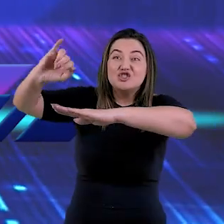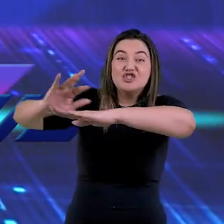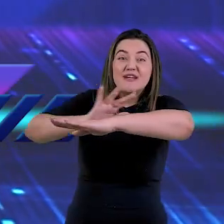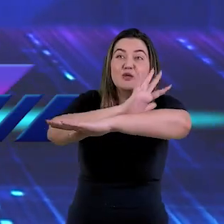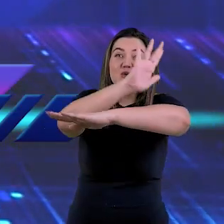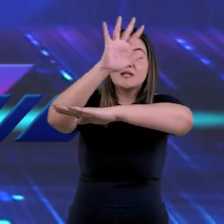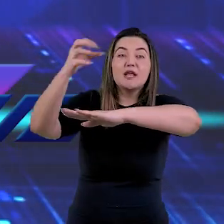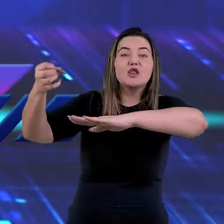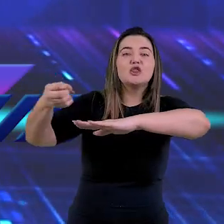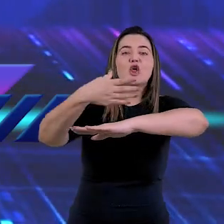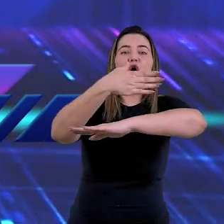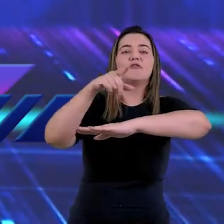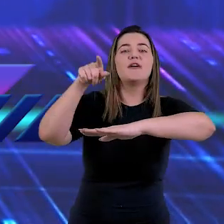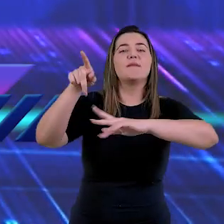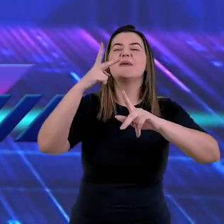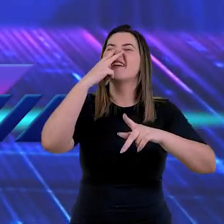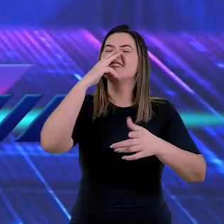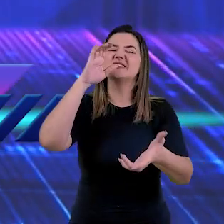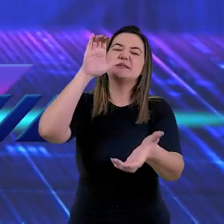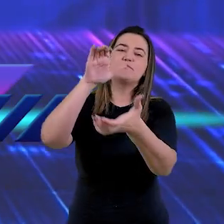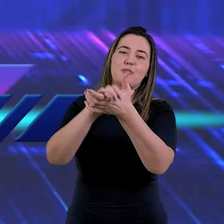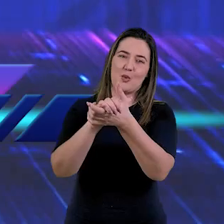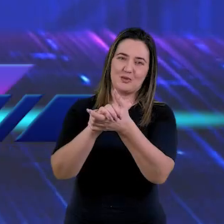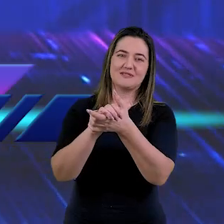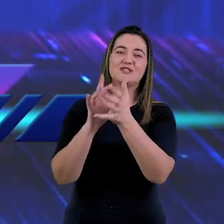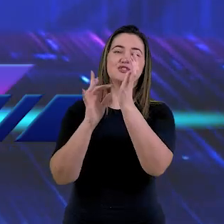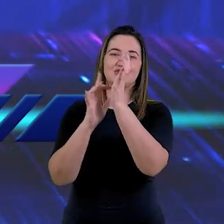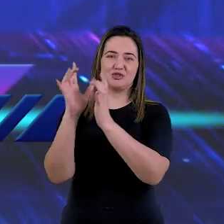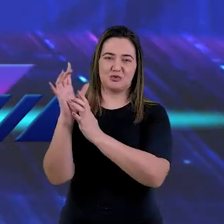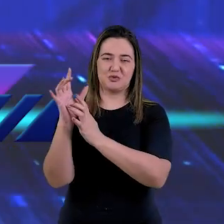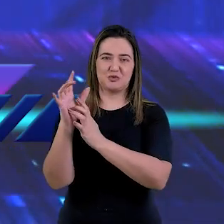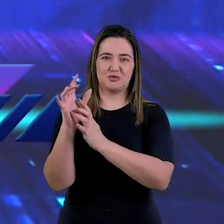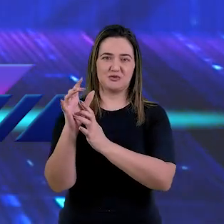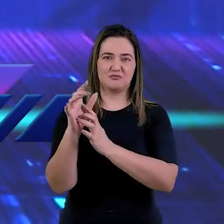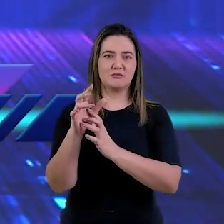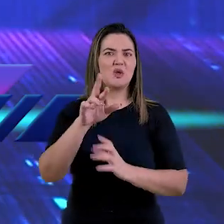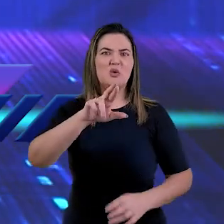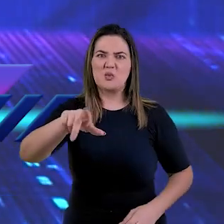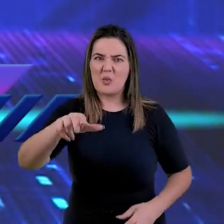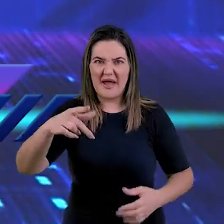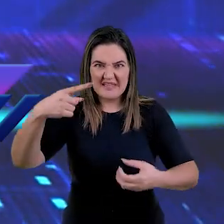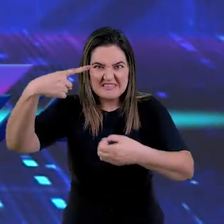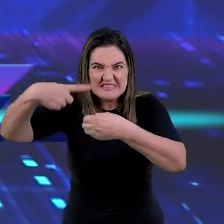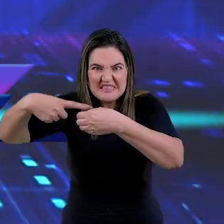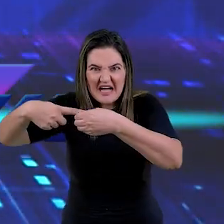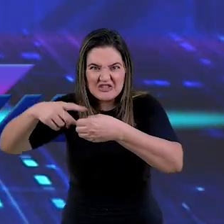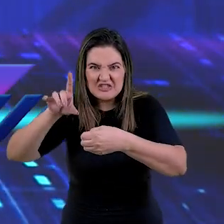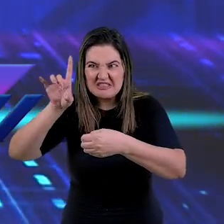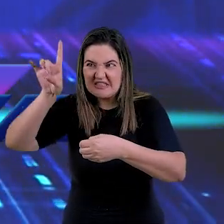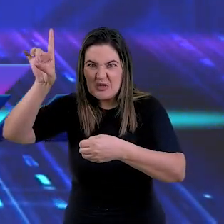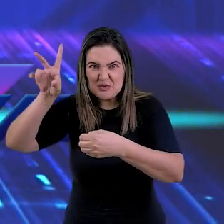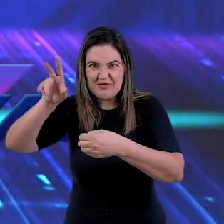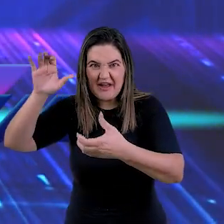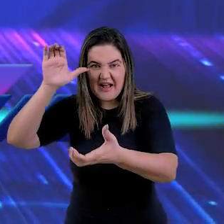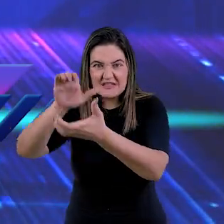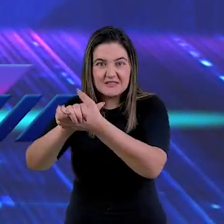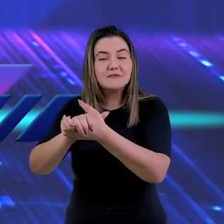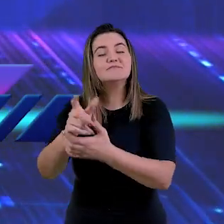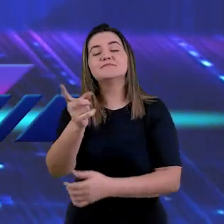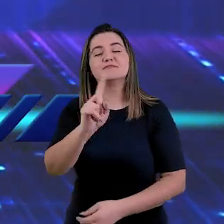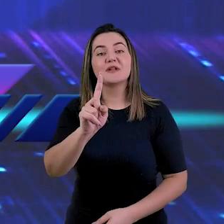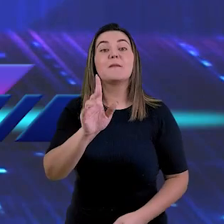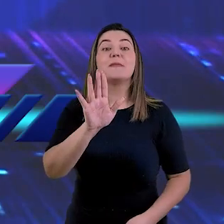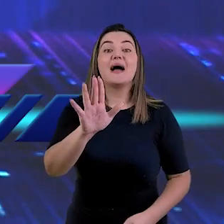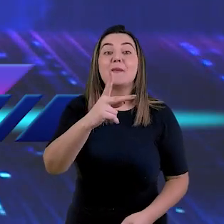é a esposa de Cristo. Agora veja, não é com a cidade o casamento do cordeiro, mas com